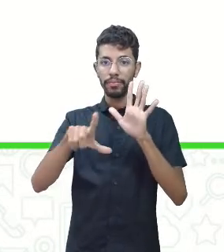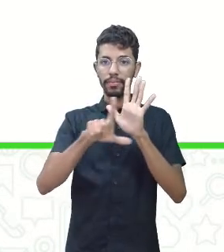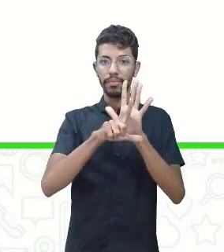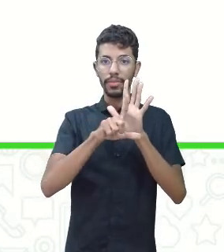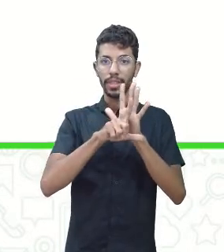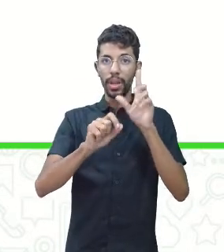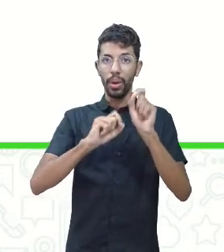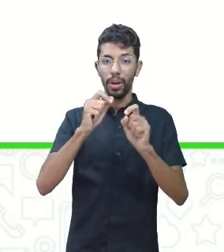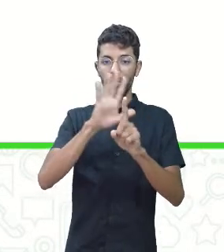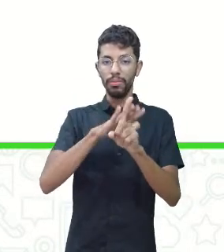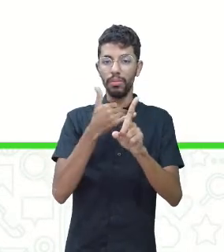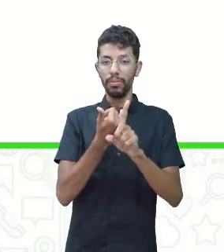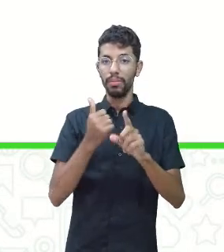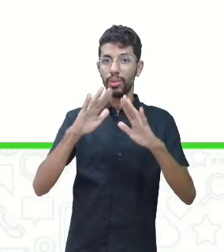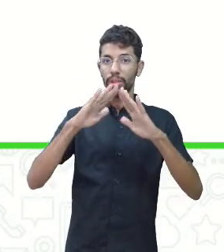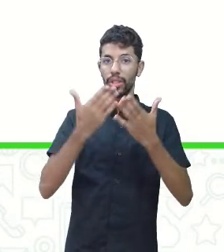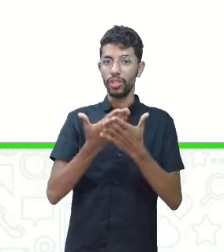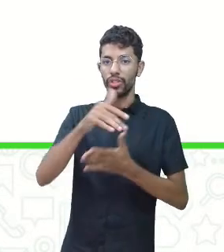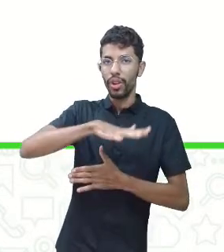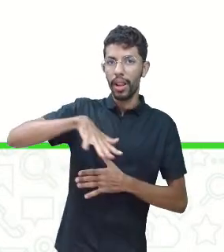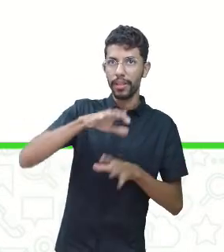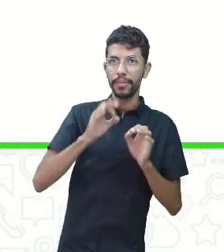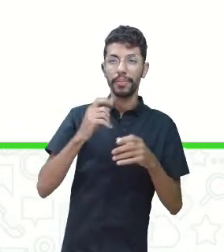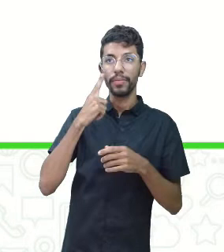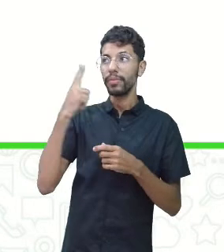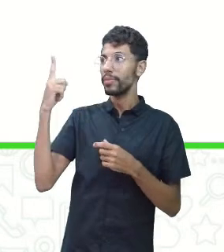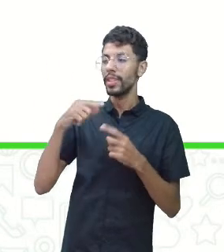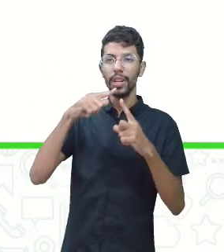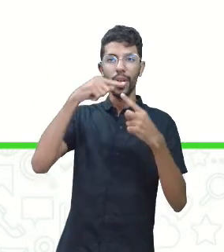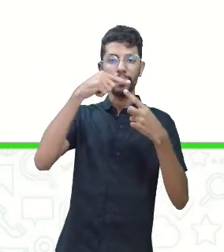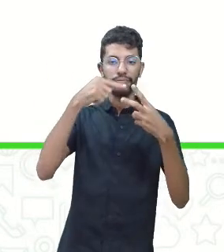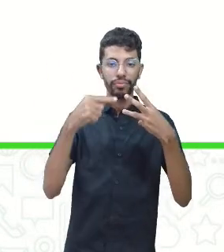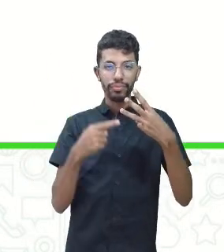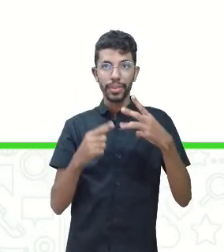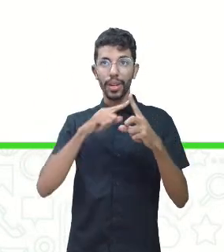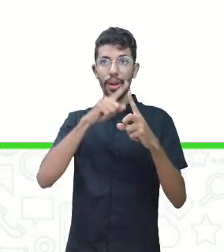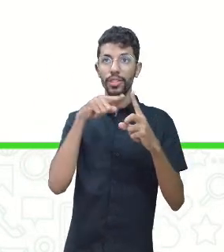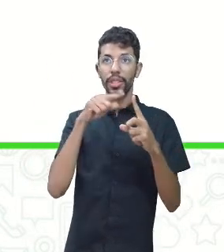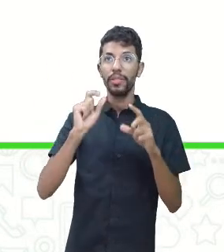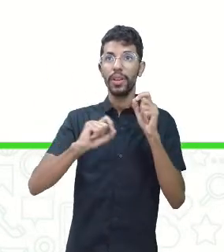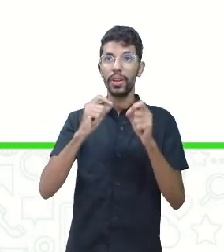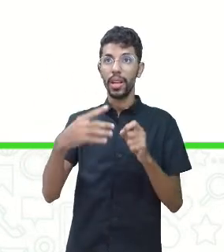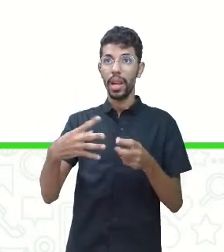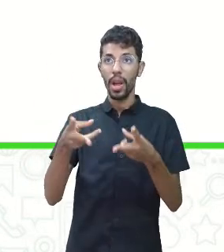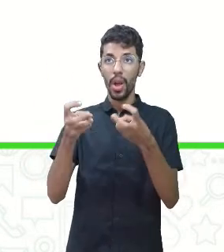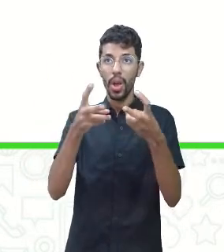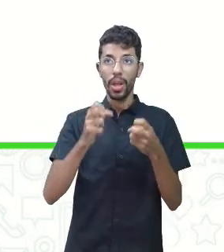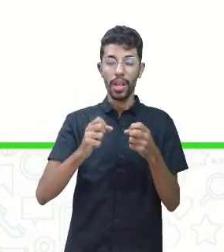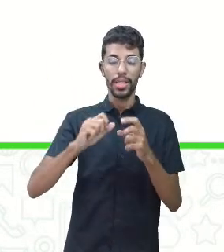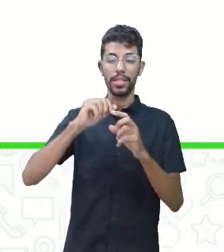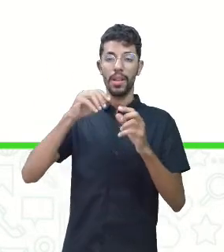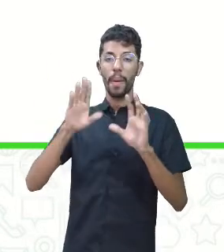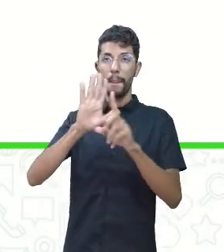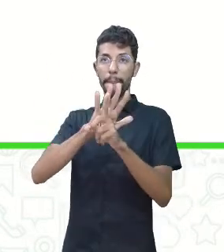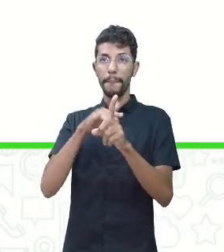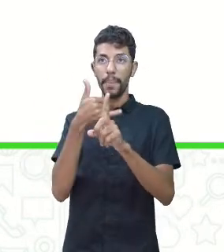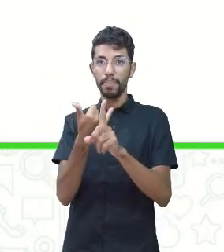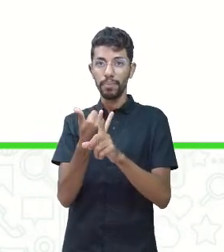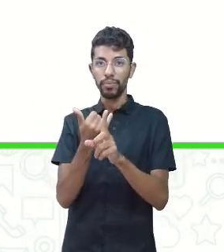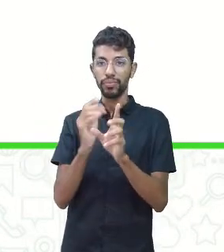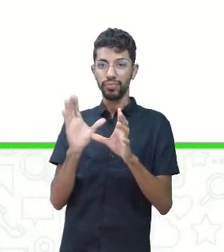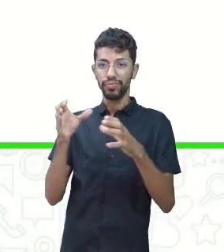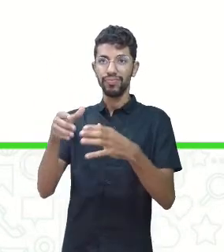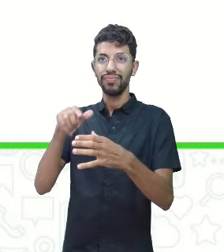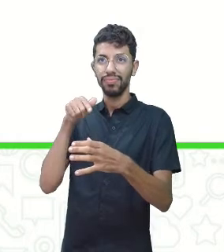Os nossos objetivos, reconhecer os possíveis alvos do bullying, reconhecer a lei sobre o bullying escolar,